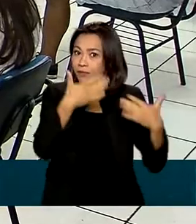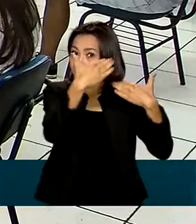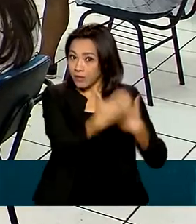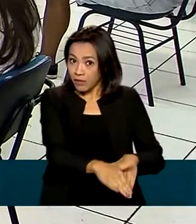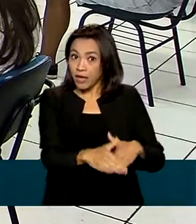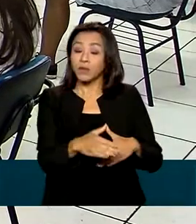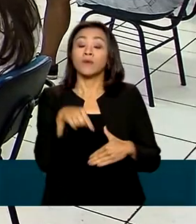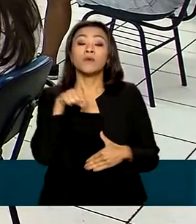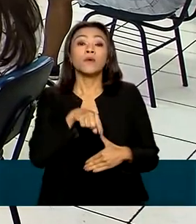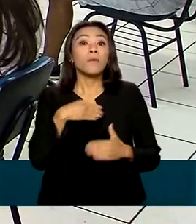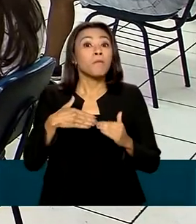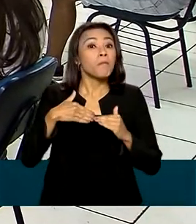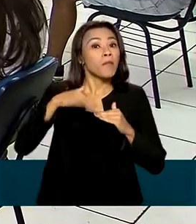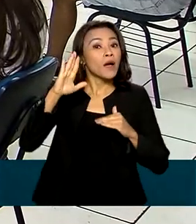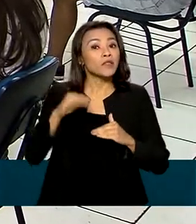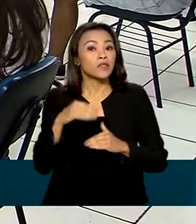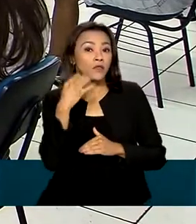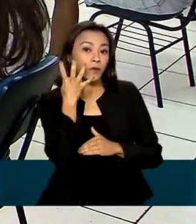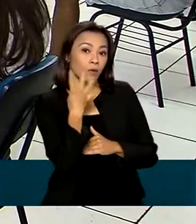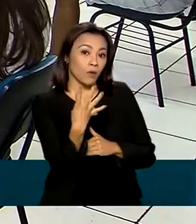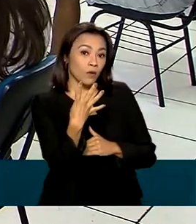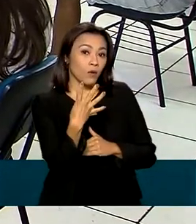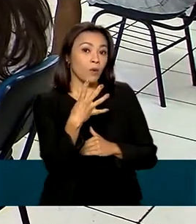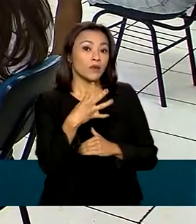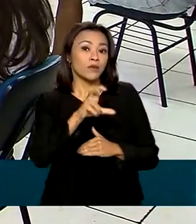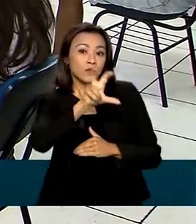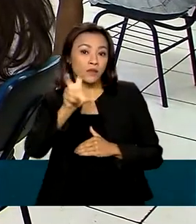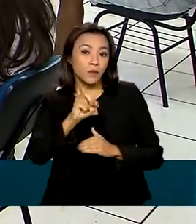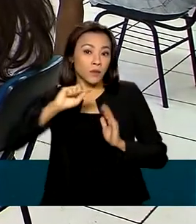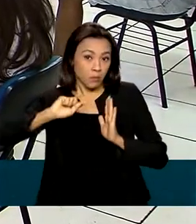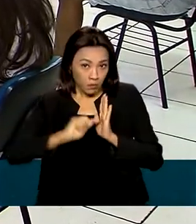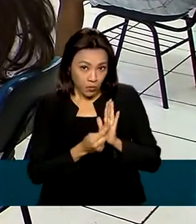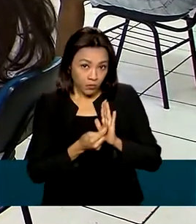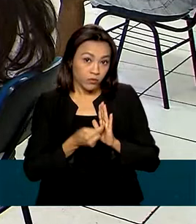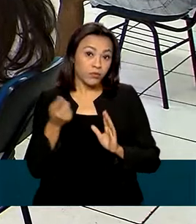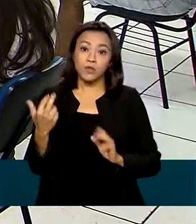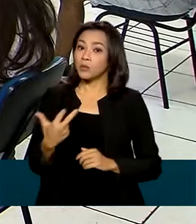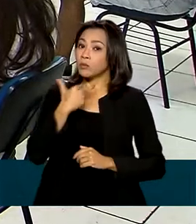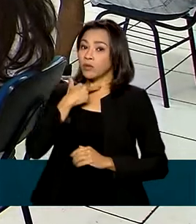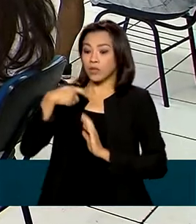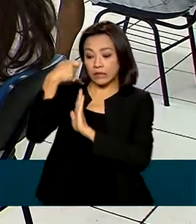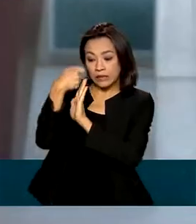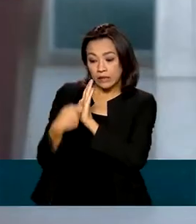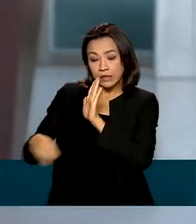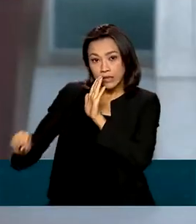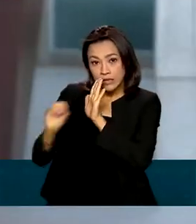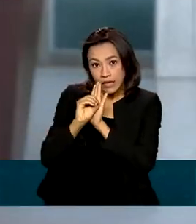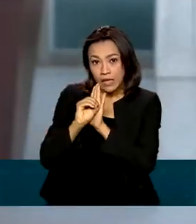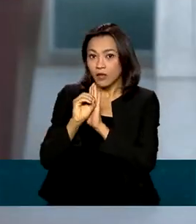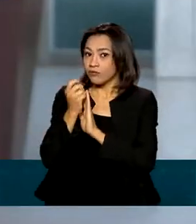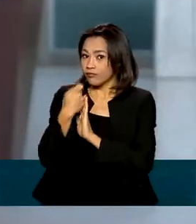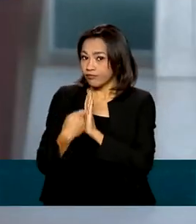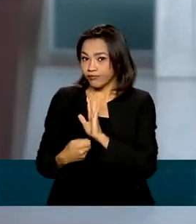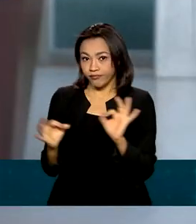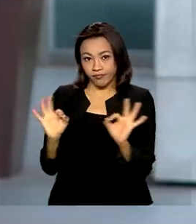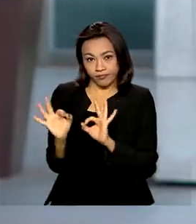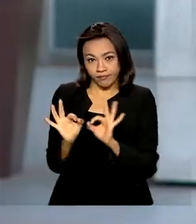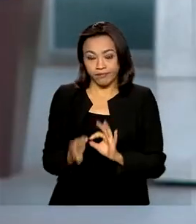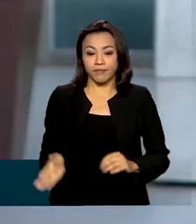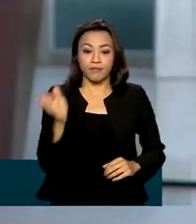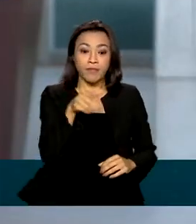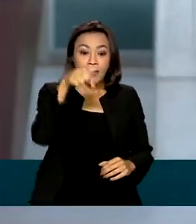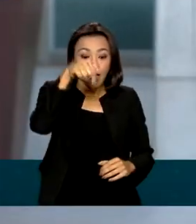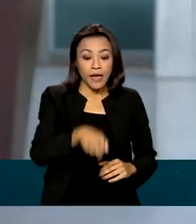ter tirado mais de 450 pontos na prova e não ter zerado a redação. Esta será a primeira